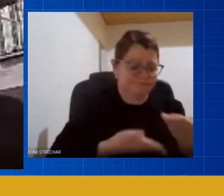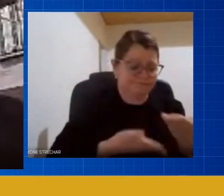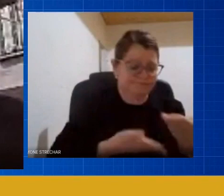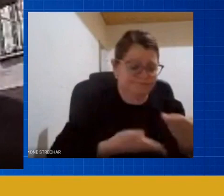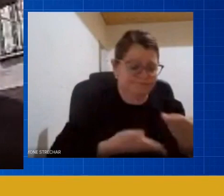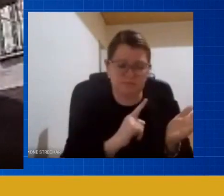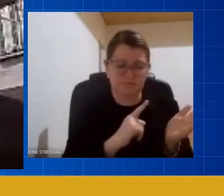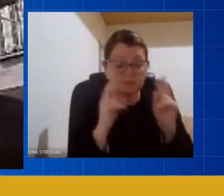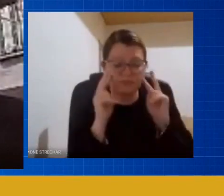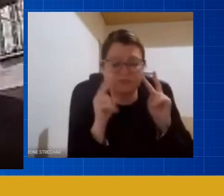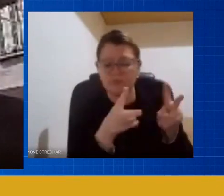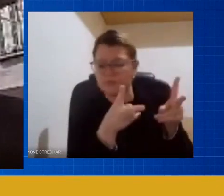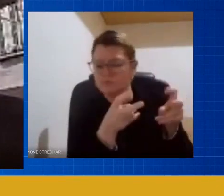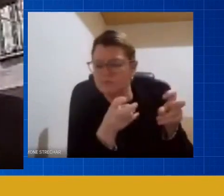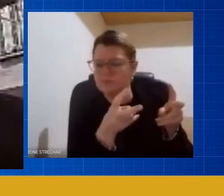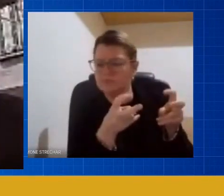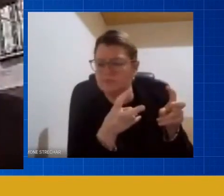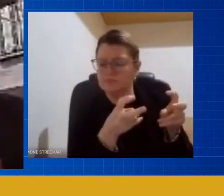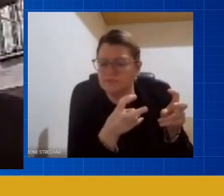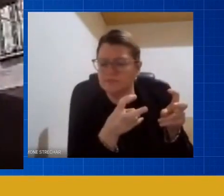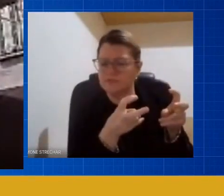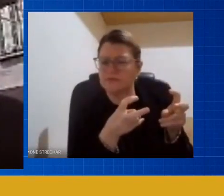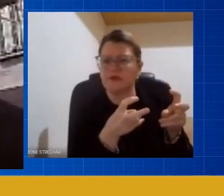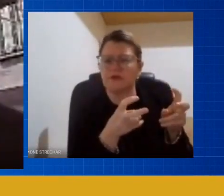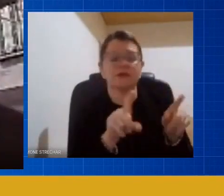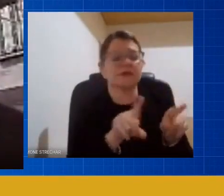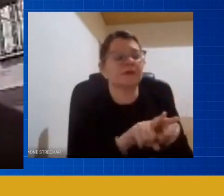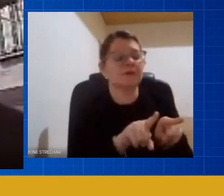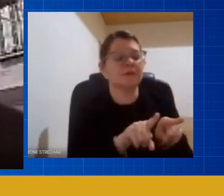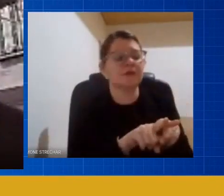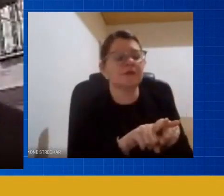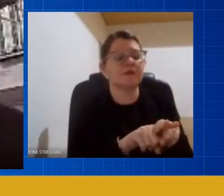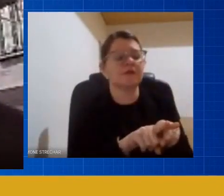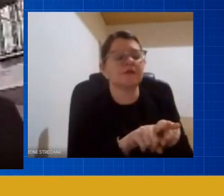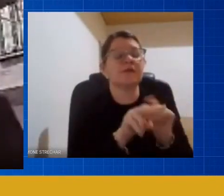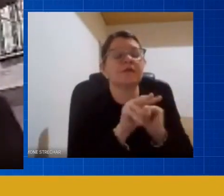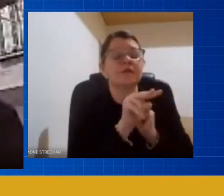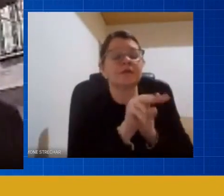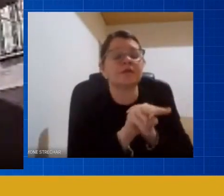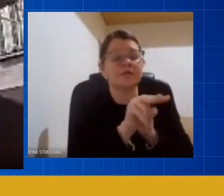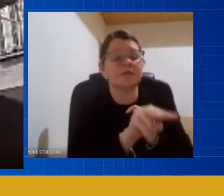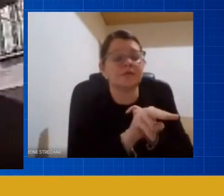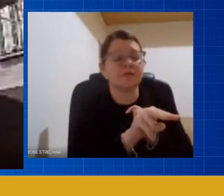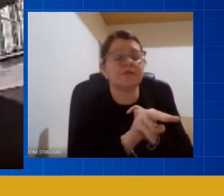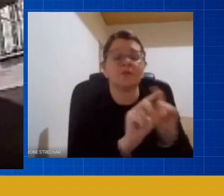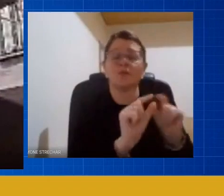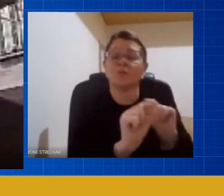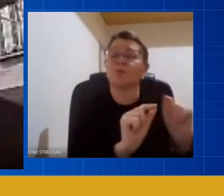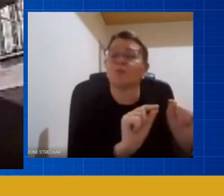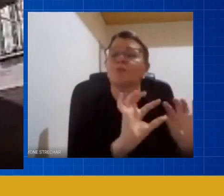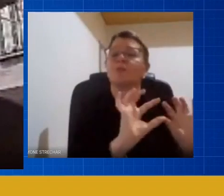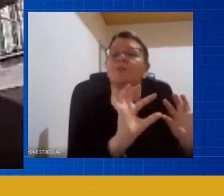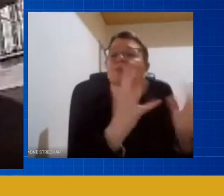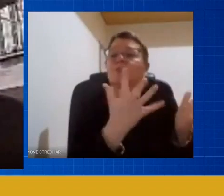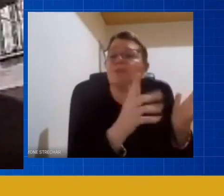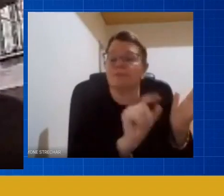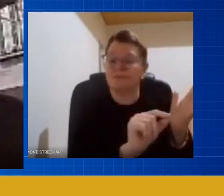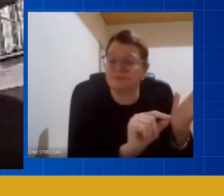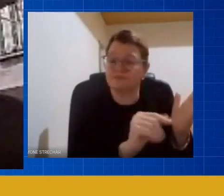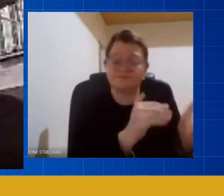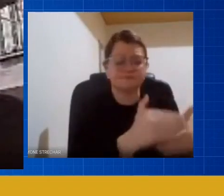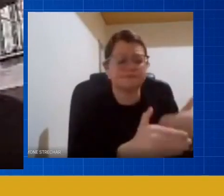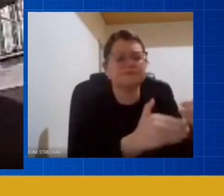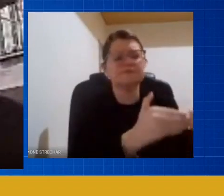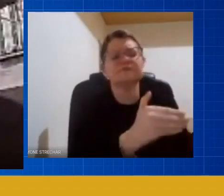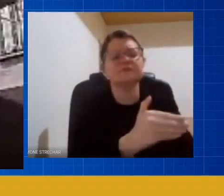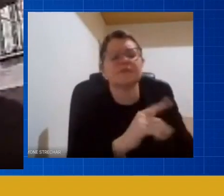aperfeiçoar o meu olhar nisso e diante daquele envolvimento o desdobramento disso deve ser considerado se